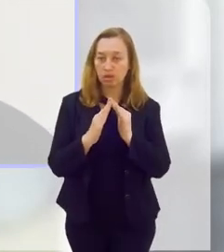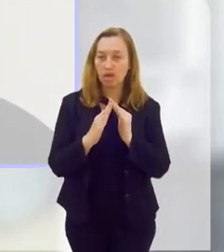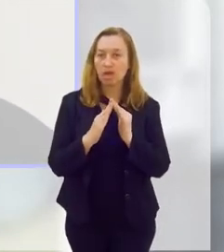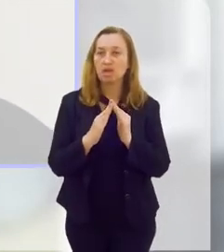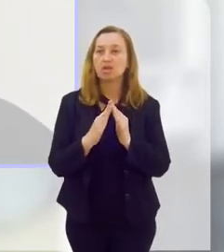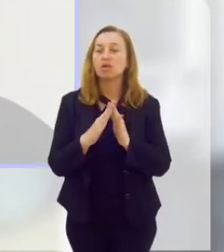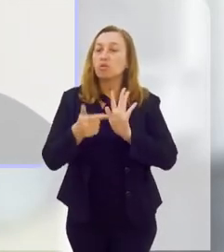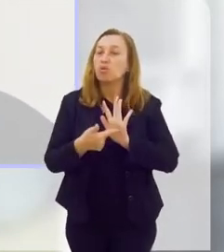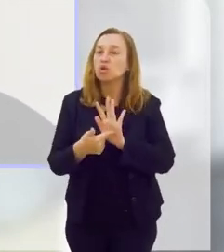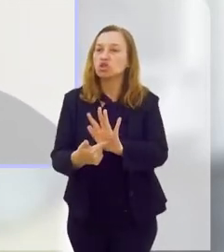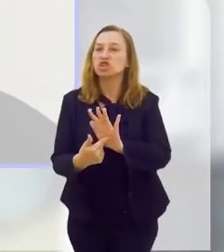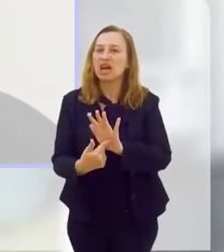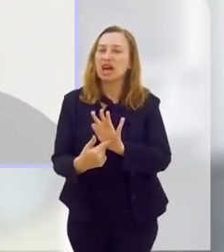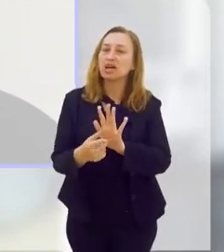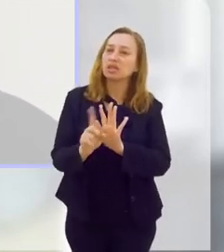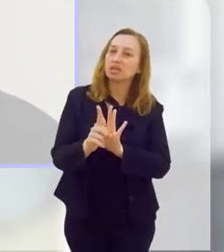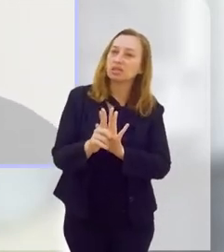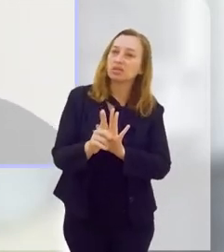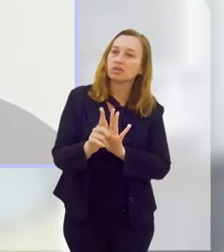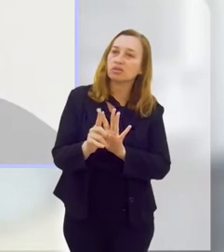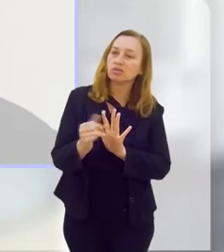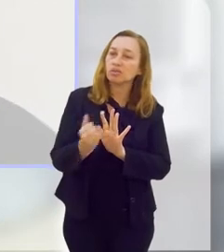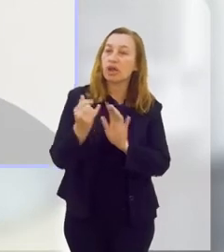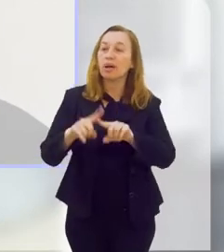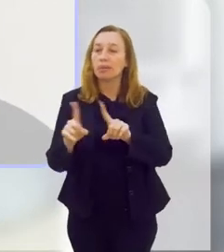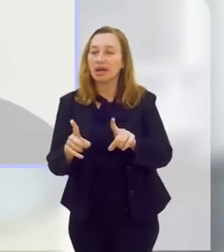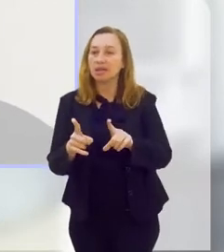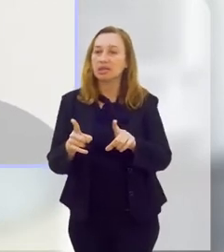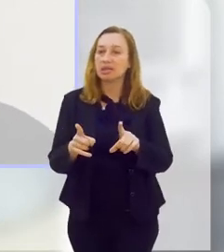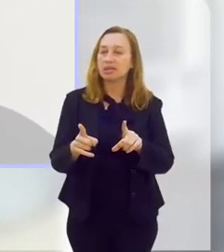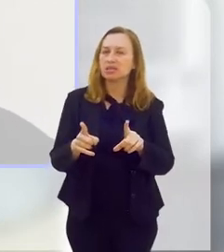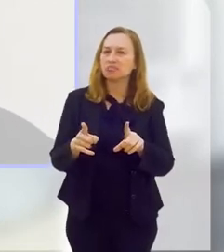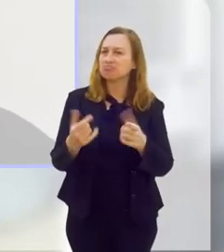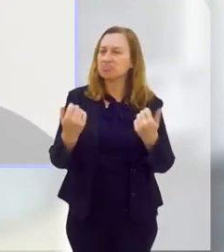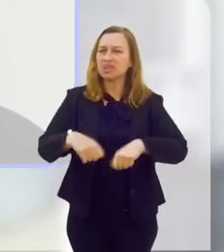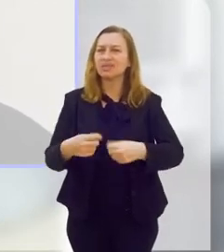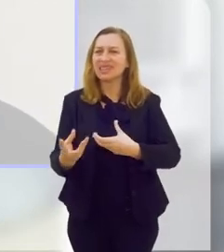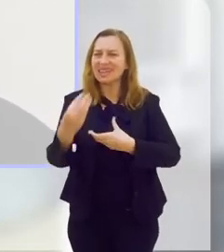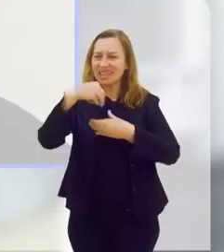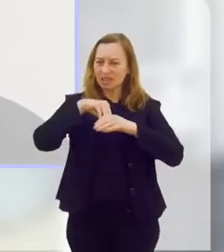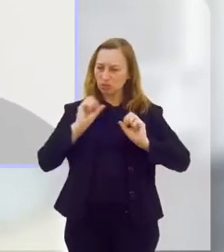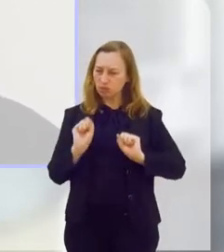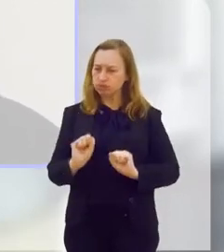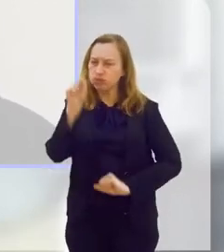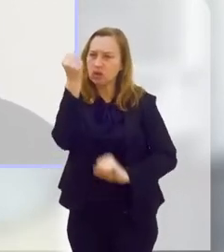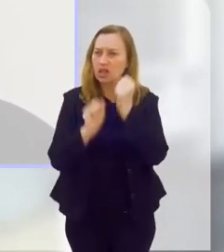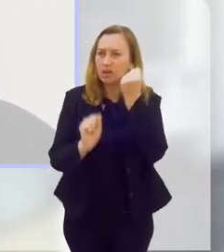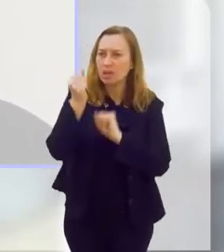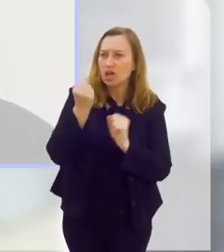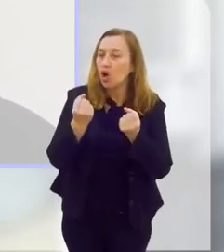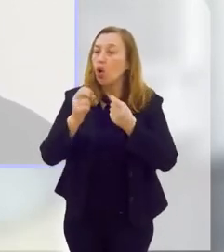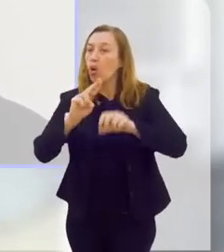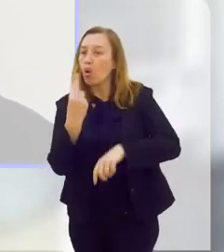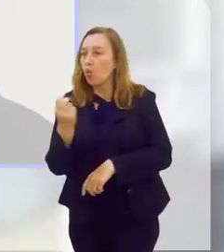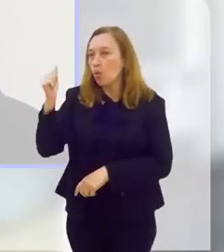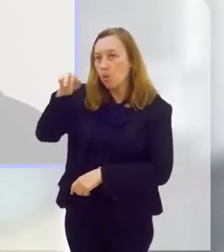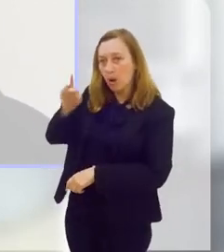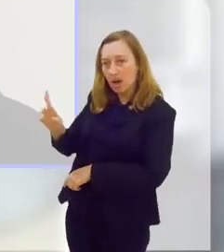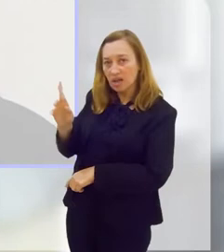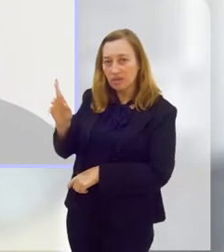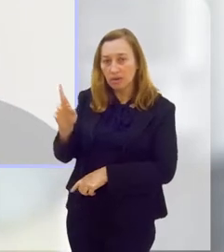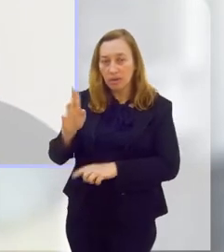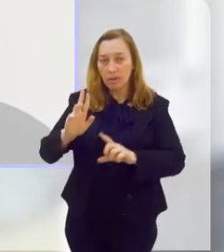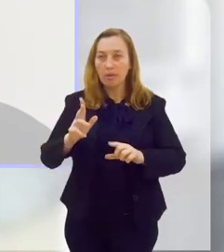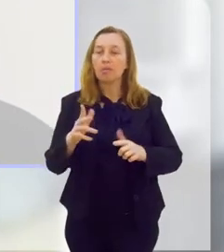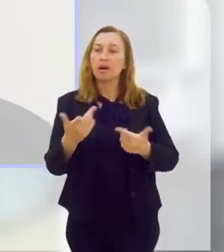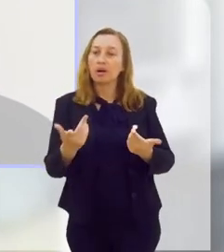mostrar que não necessariamente nós precisamos estar dentro da academia ou ao ar livre para estar ativo,